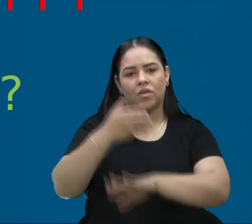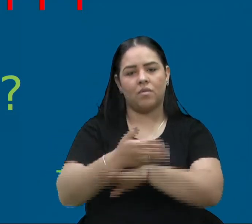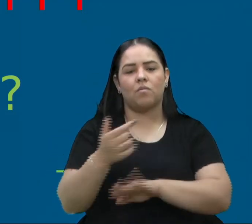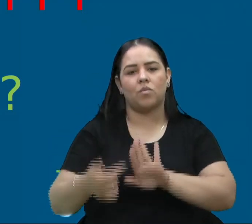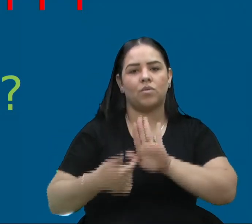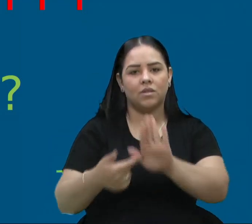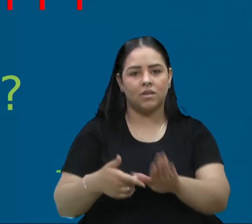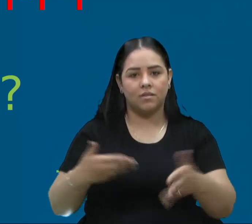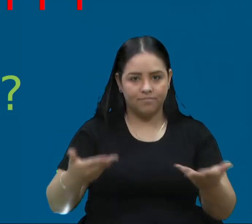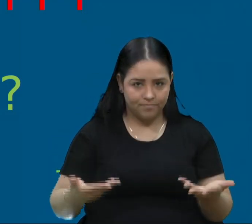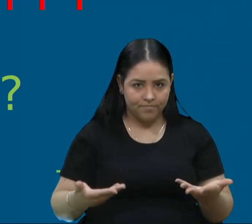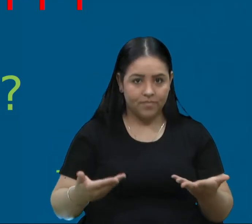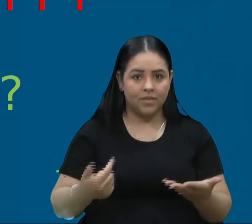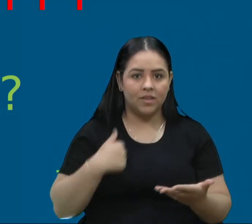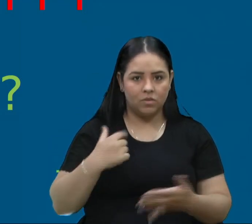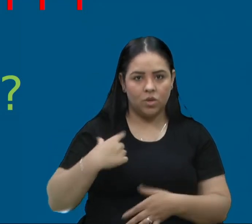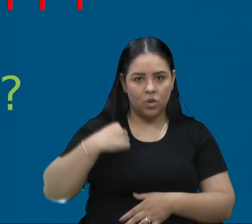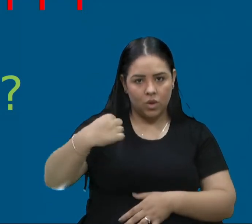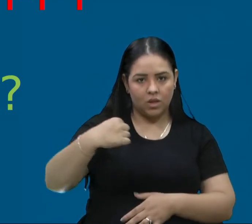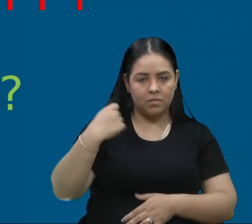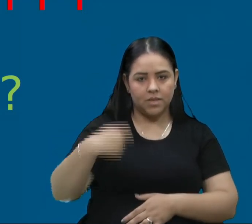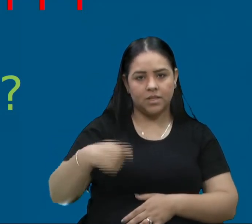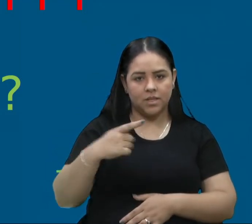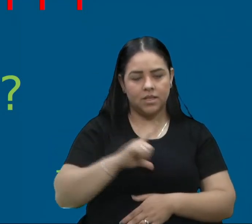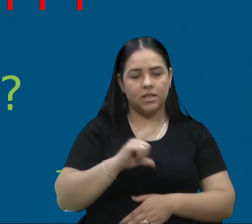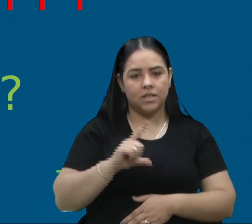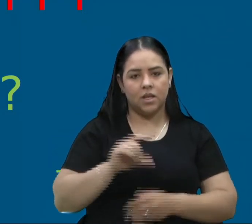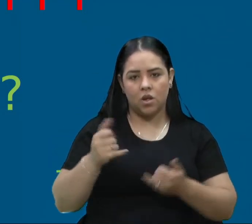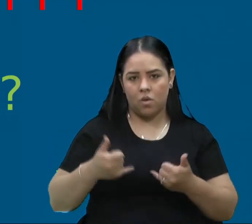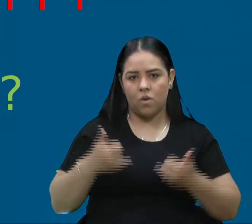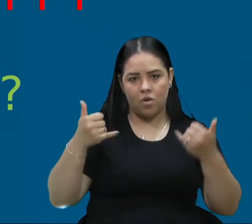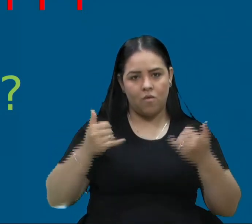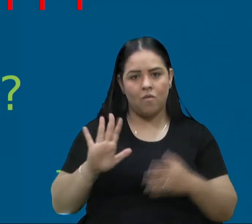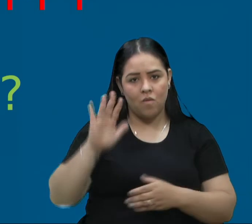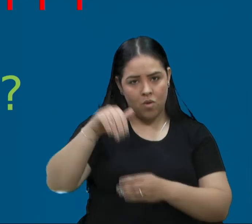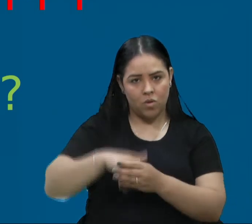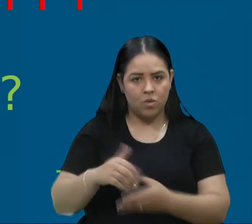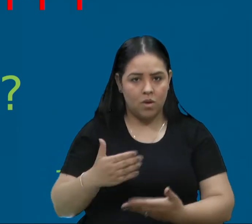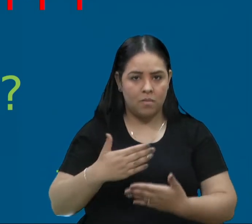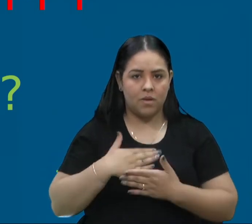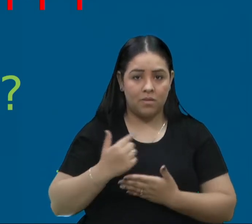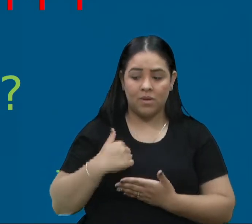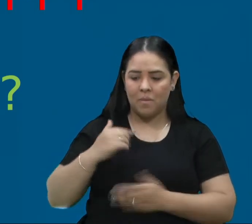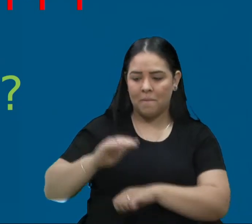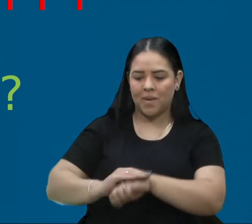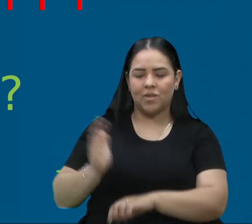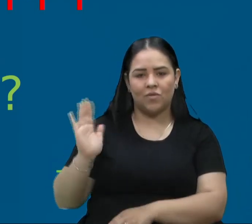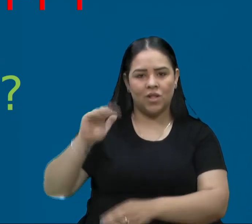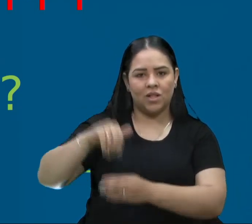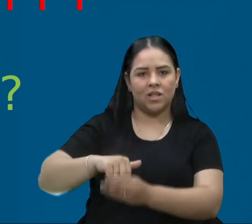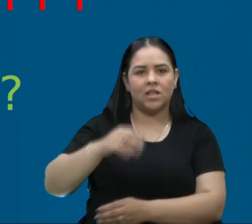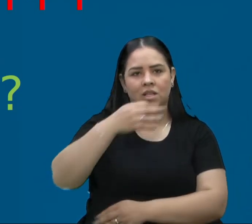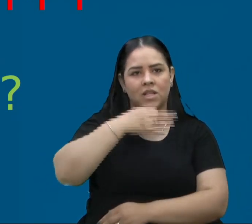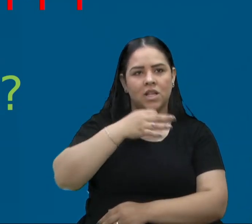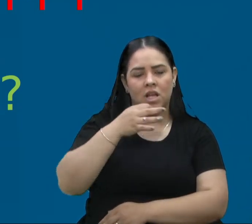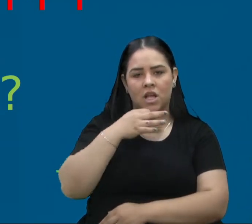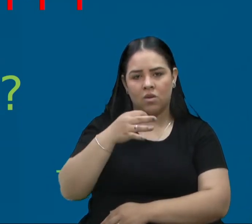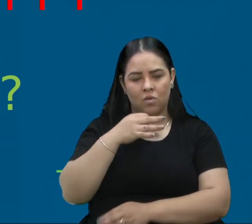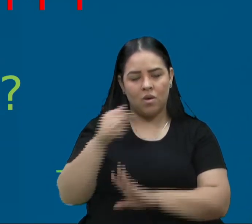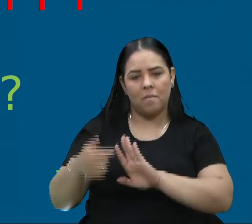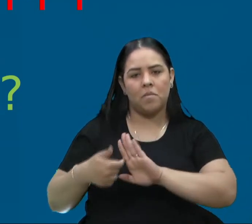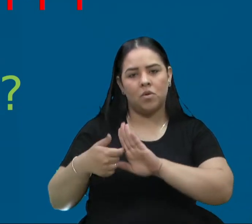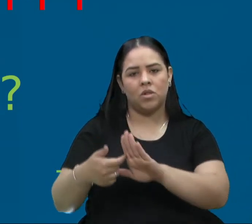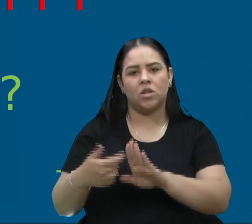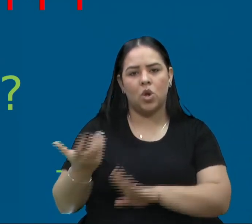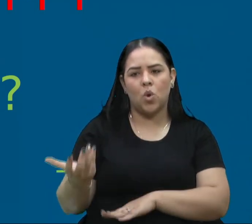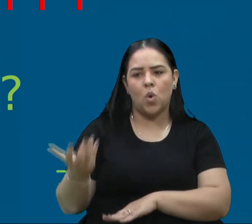e é por isso que eu fui eleito, e tenho que honrar os votos que fiz, afinal, fui o mais votado em Caxias do Sul, com essa bandeira de combater o